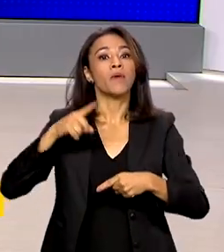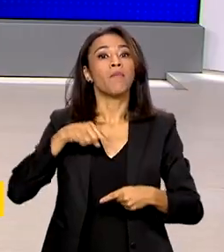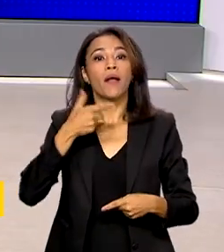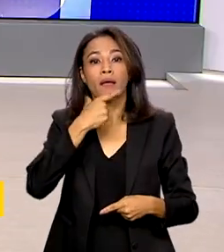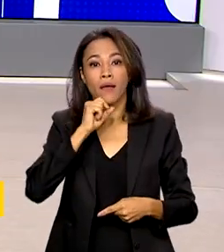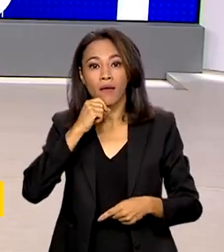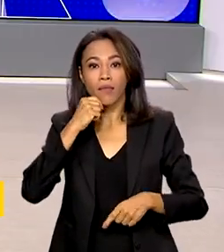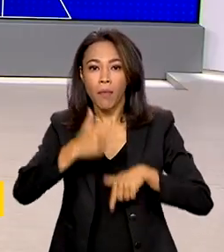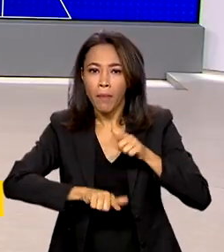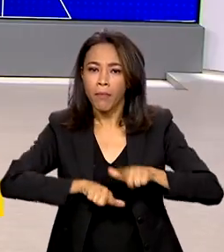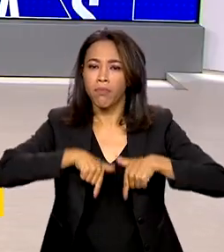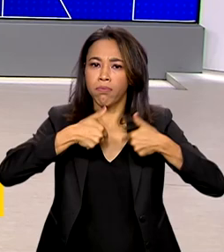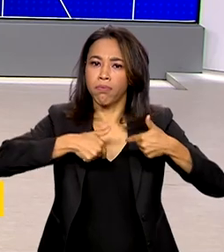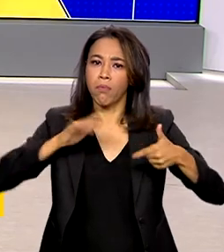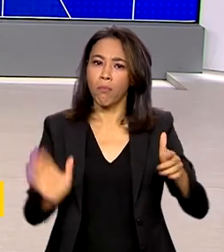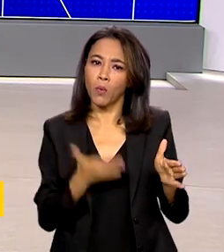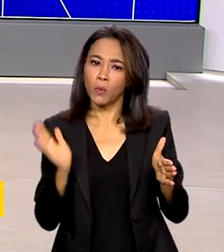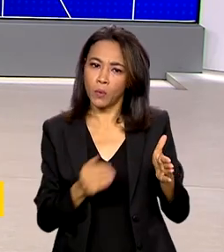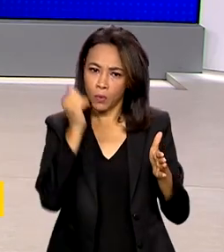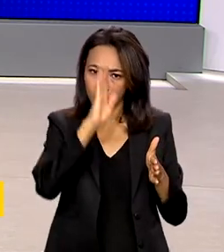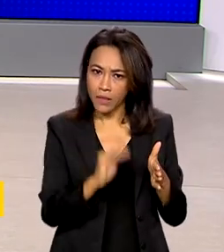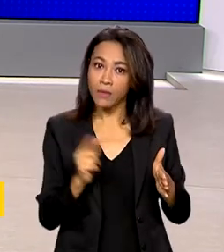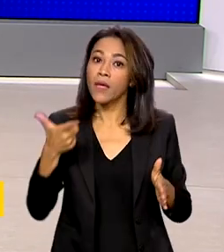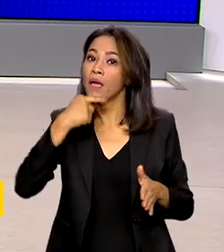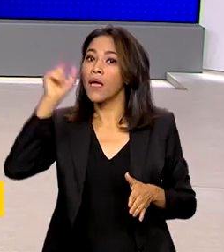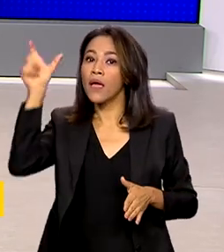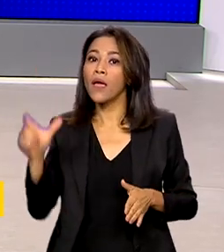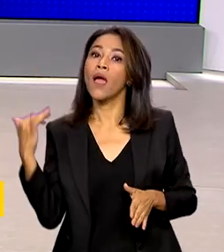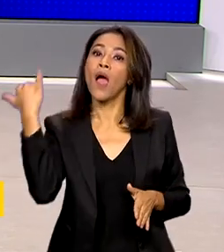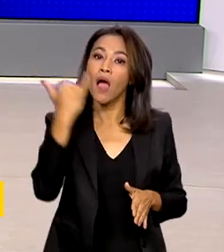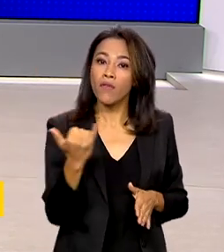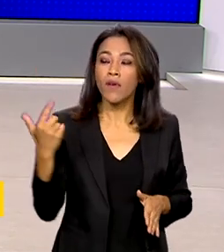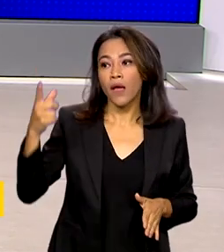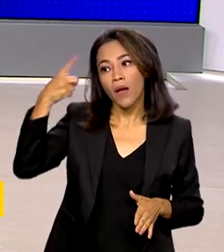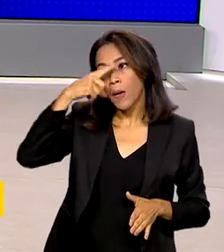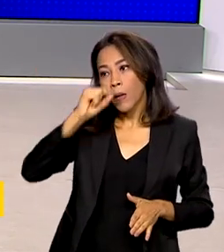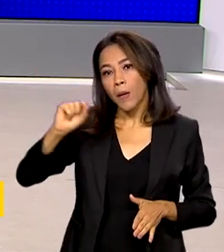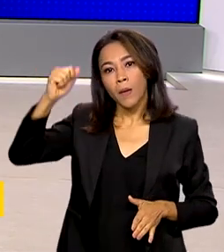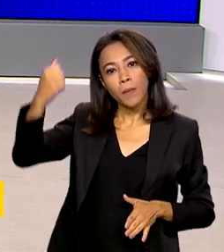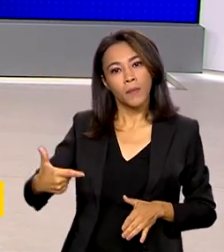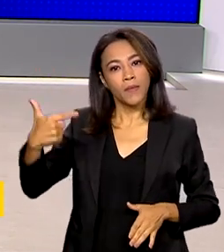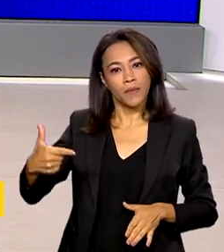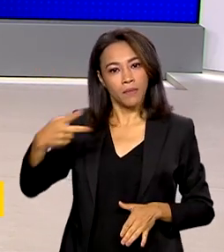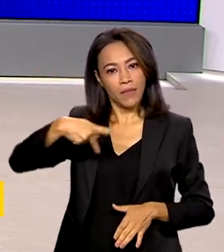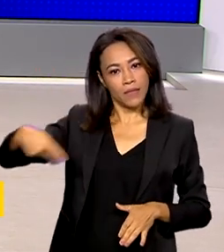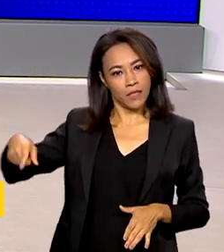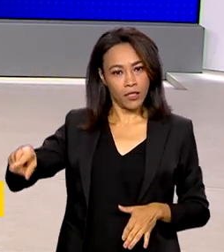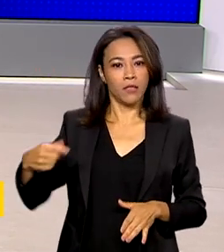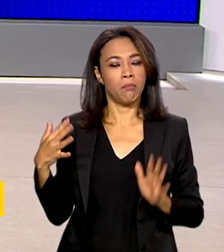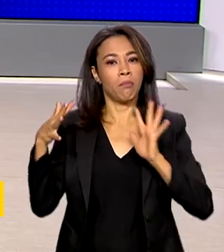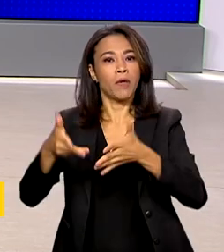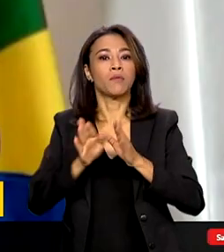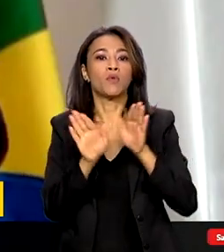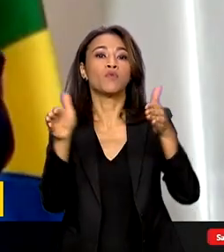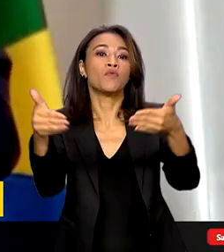afirmação é do vice-presidente Geraldo Alckmin, que participou do 5º Fórum Paulista de Desenvolvimento.